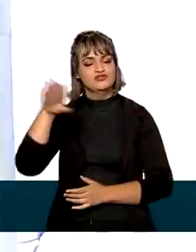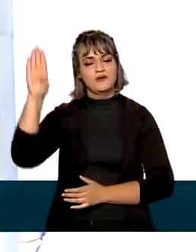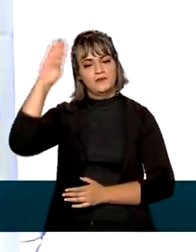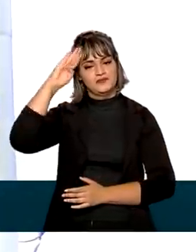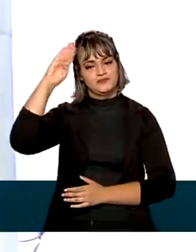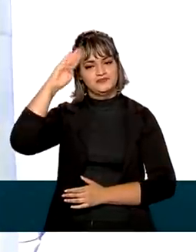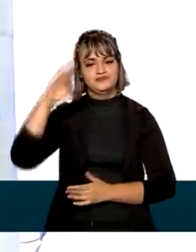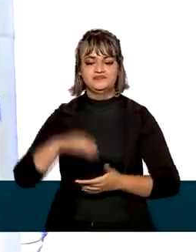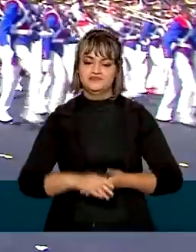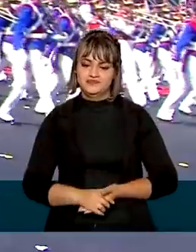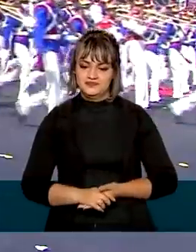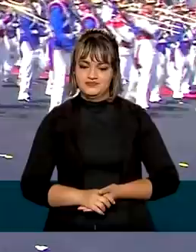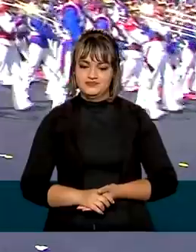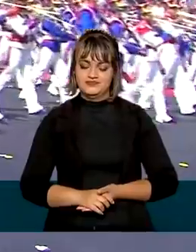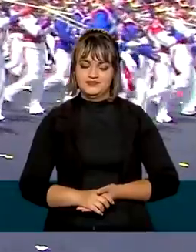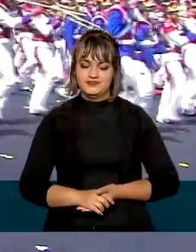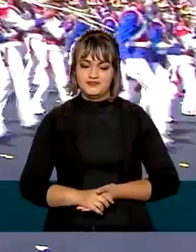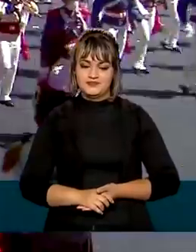Soldado.